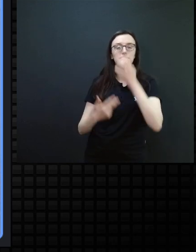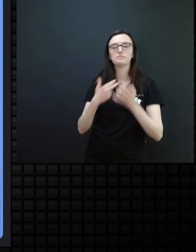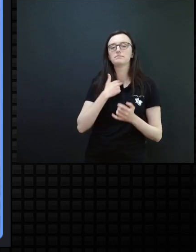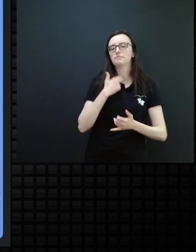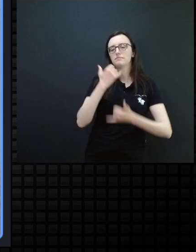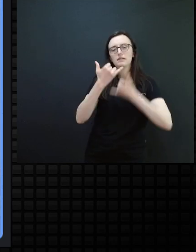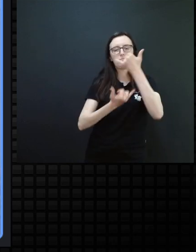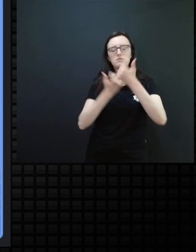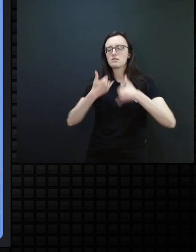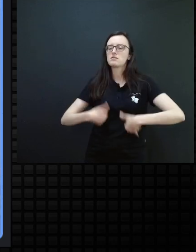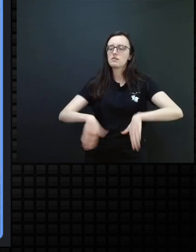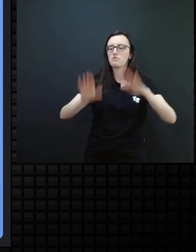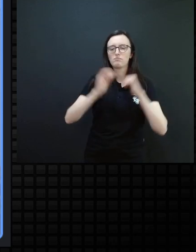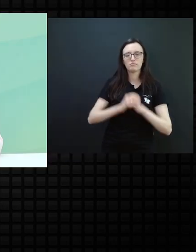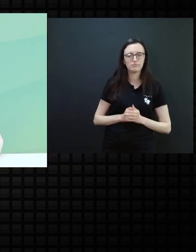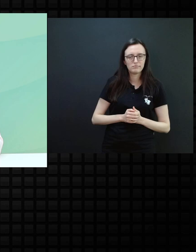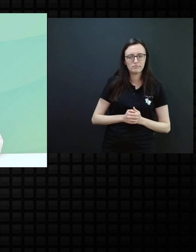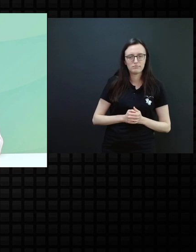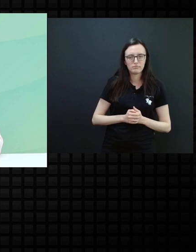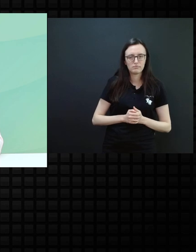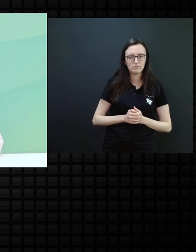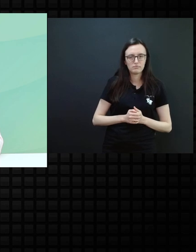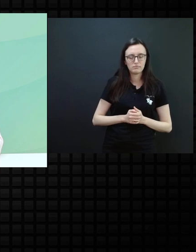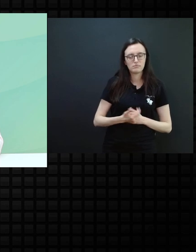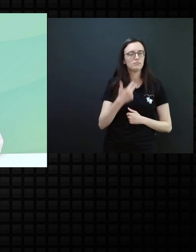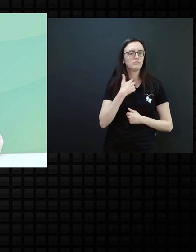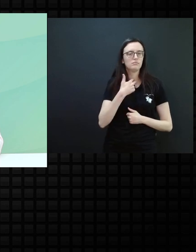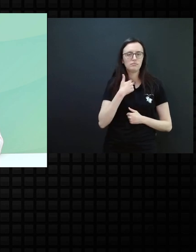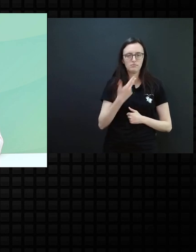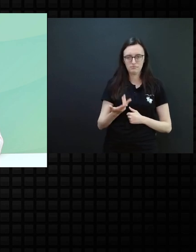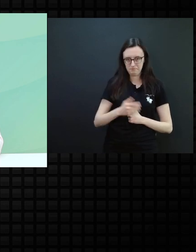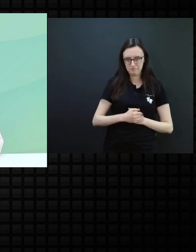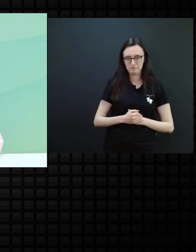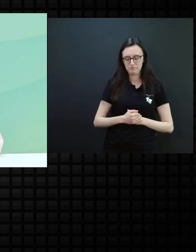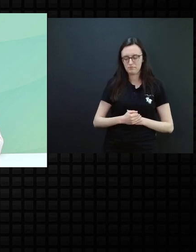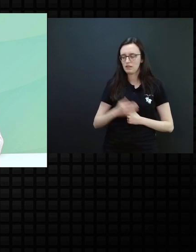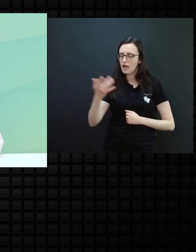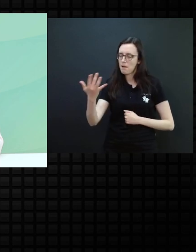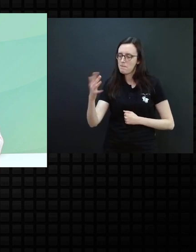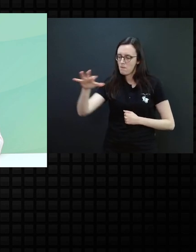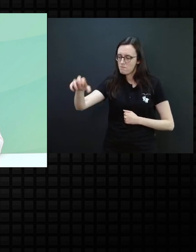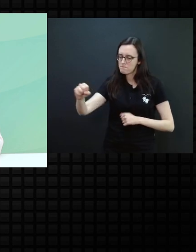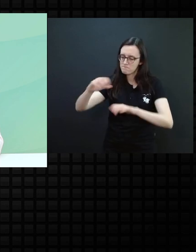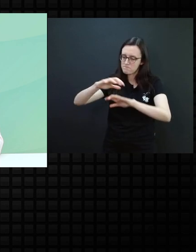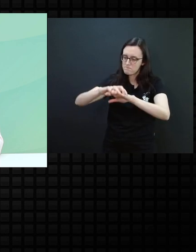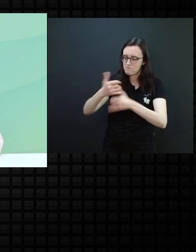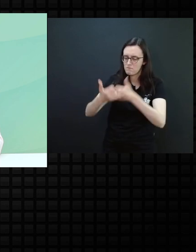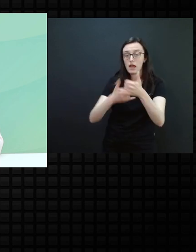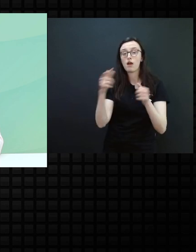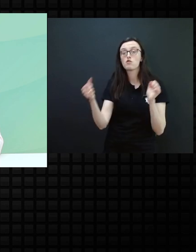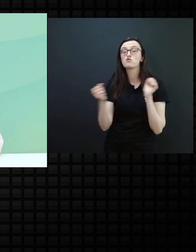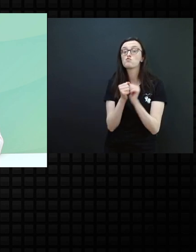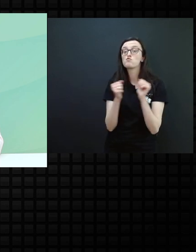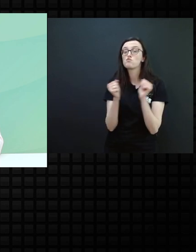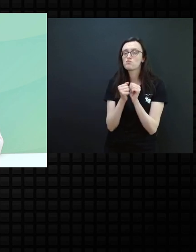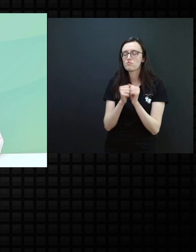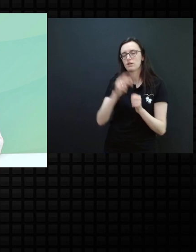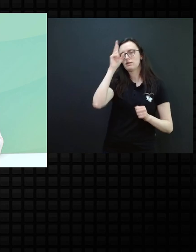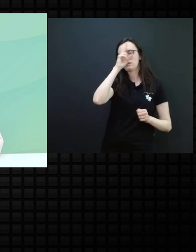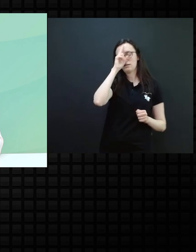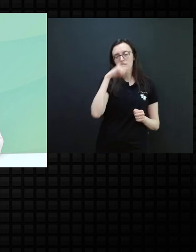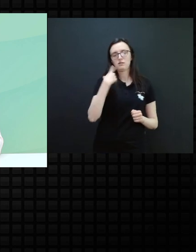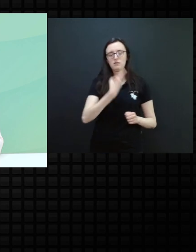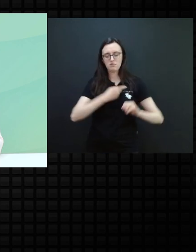brinquedo numa bola e deixa. Né? Põe a mãozinha e deixa. Não. É junto. E lembrando que o nosso